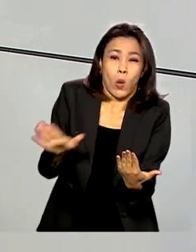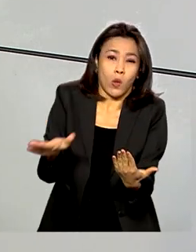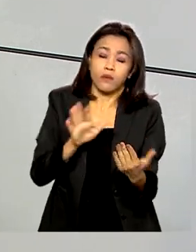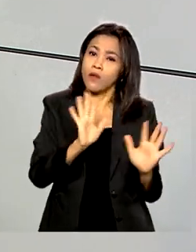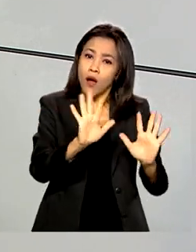para procurar ajuda.